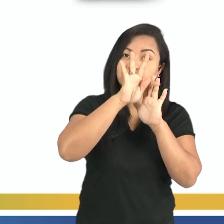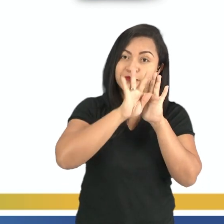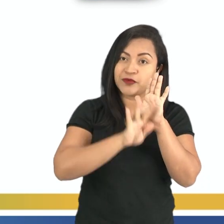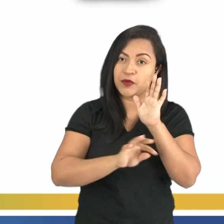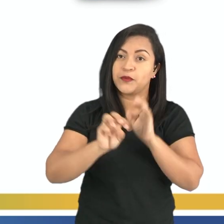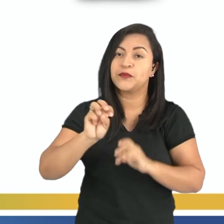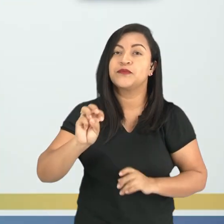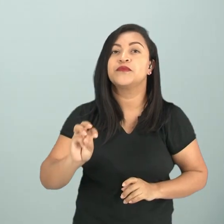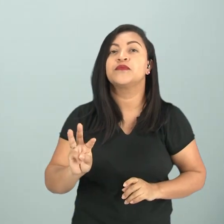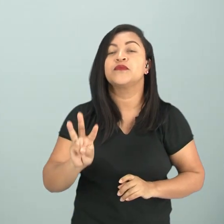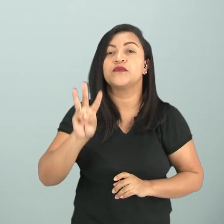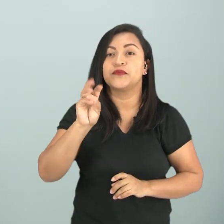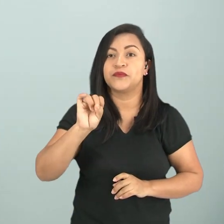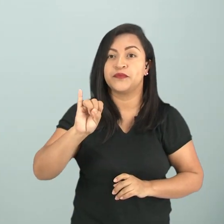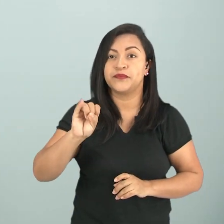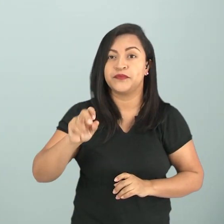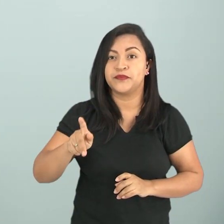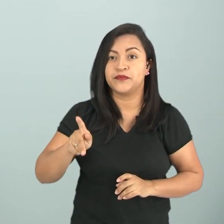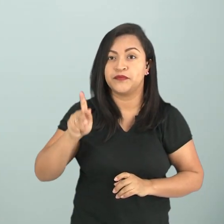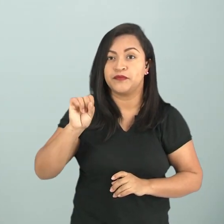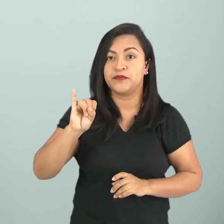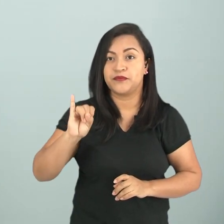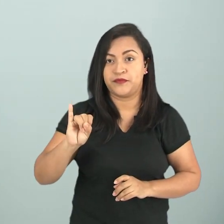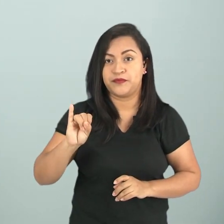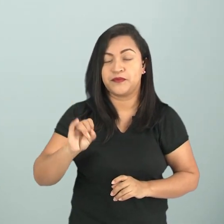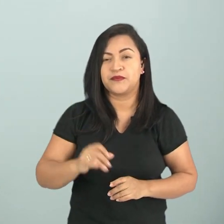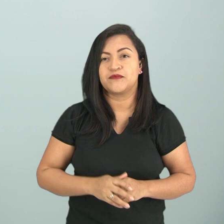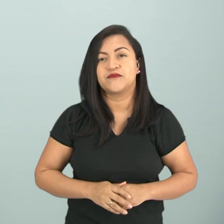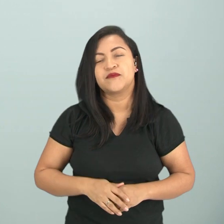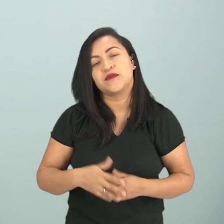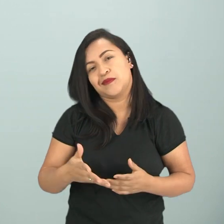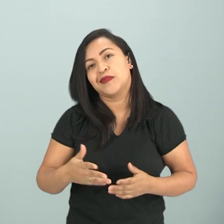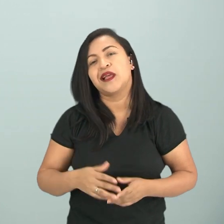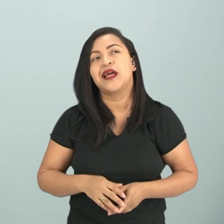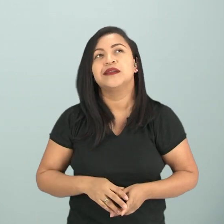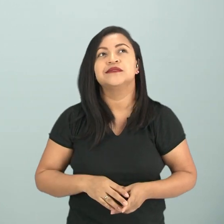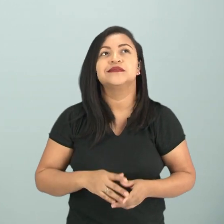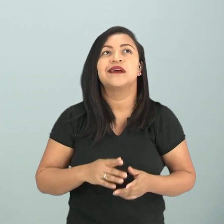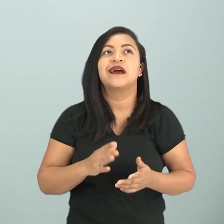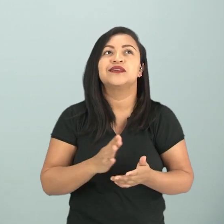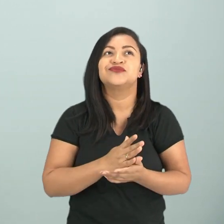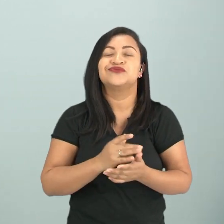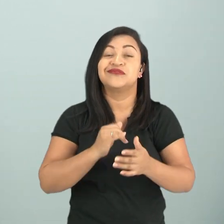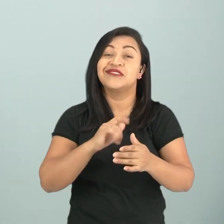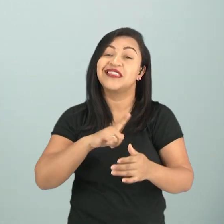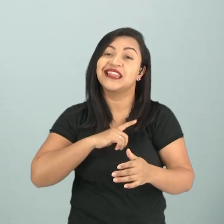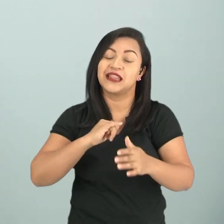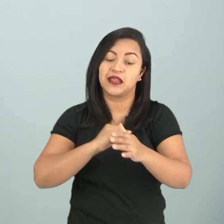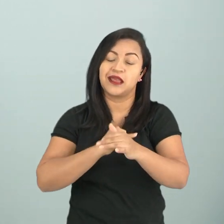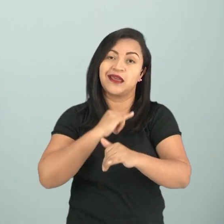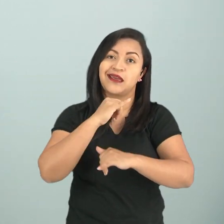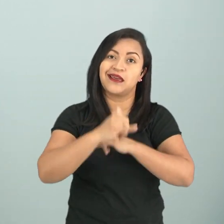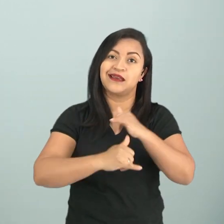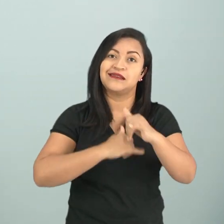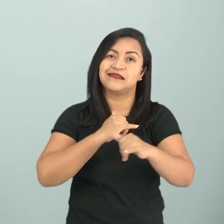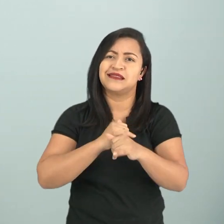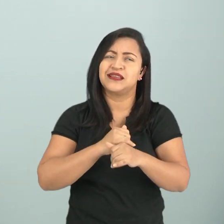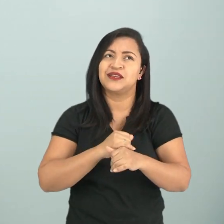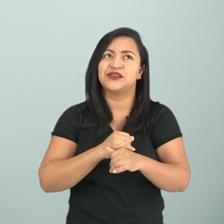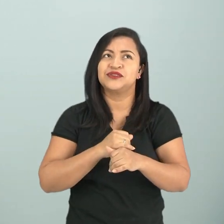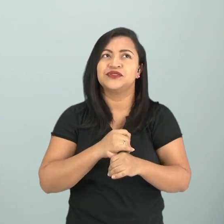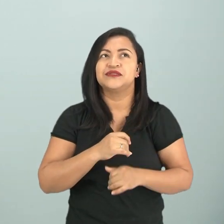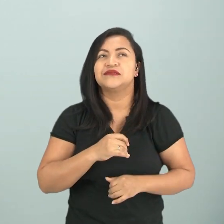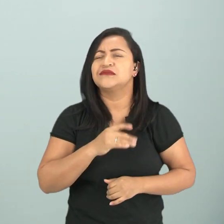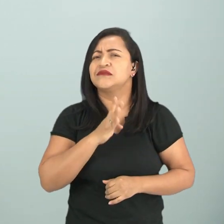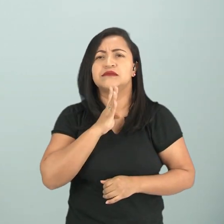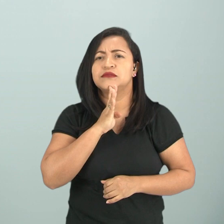gênero textual digital Wiki. Geralmente, quem tem acesso à internet não conhece esse gênero. Esse